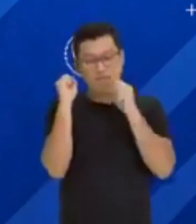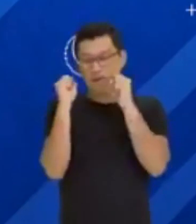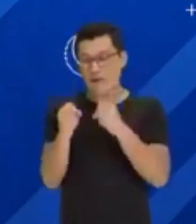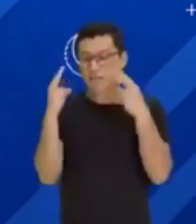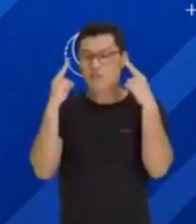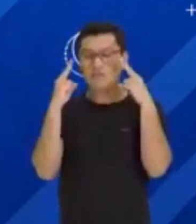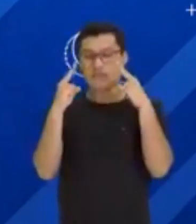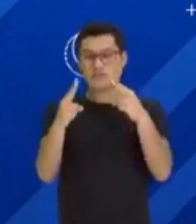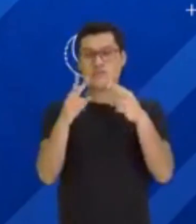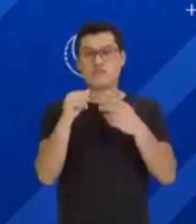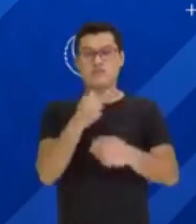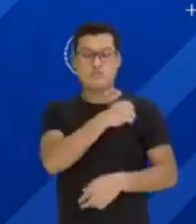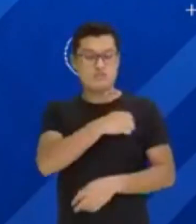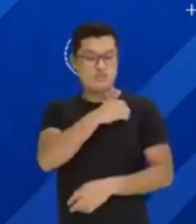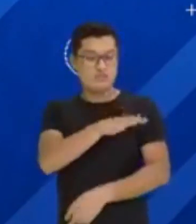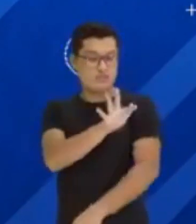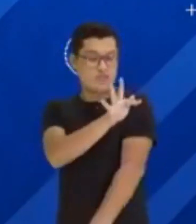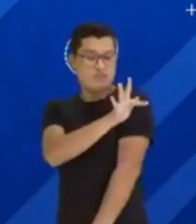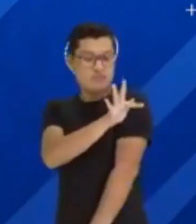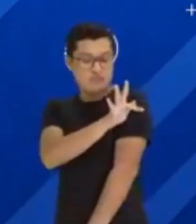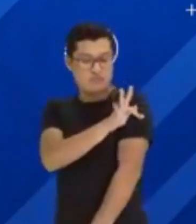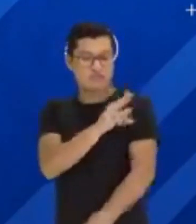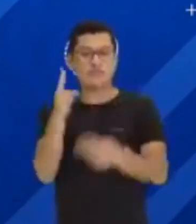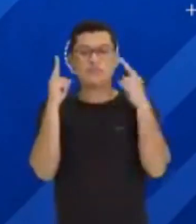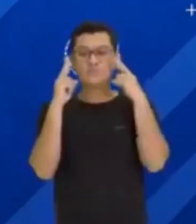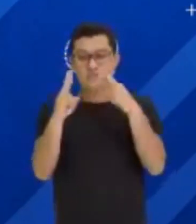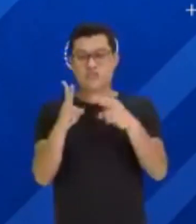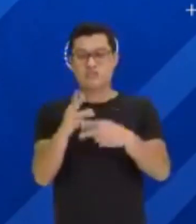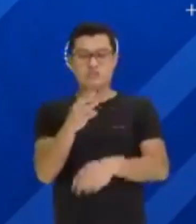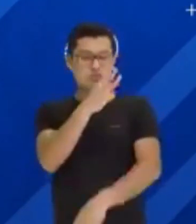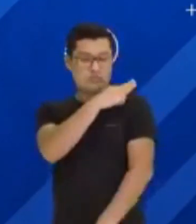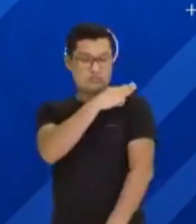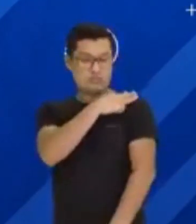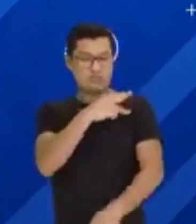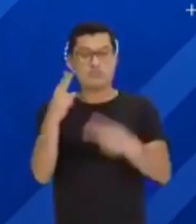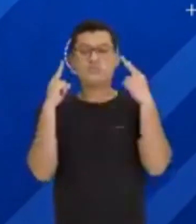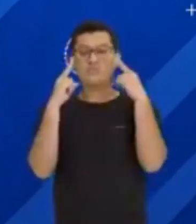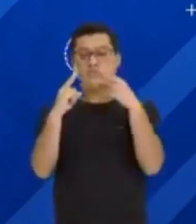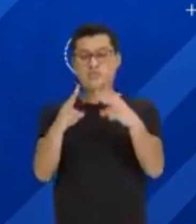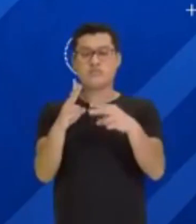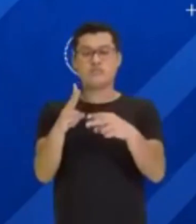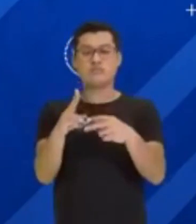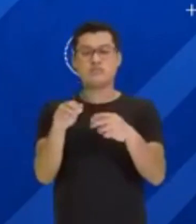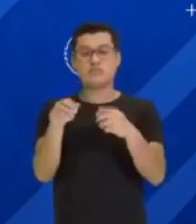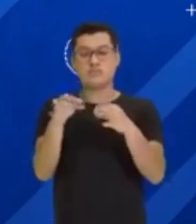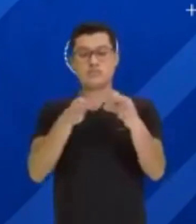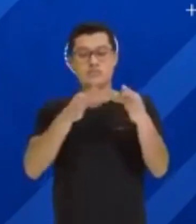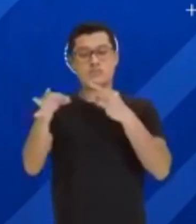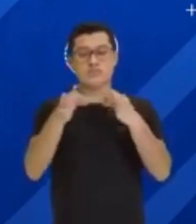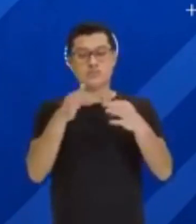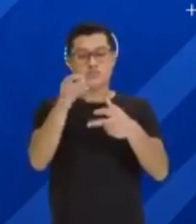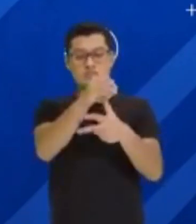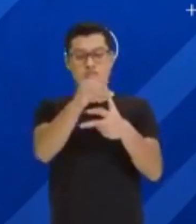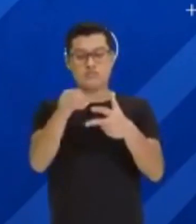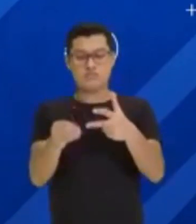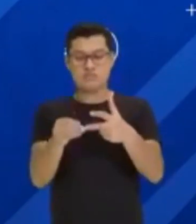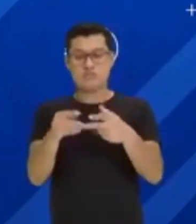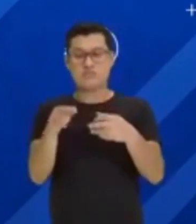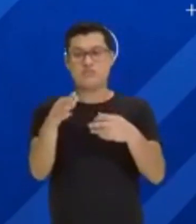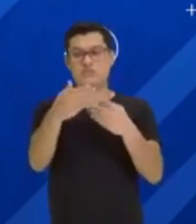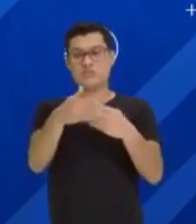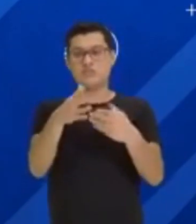assistidas por alunos do ensino fundamental, do ensino médio ou por quem está se preparando para o Enem.